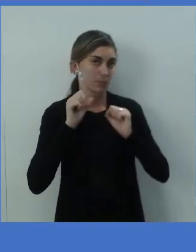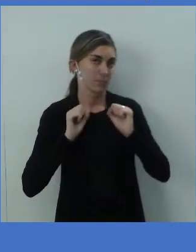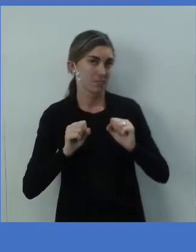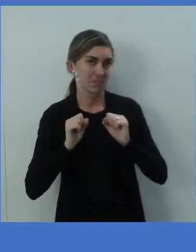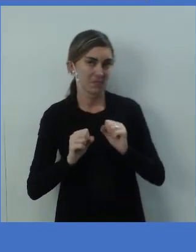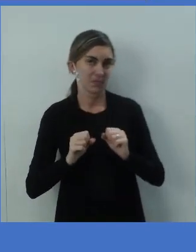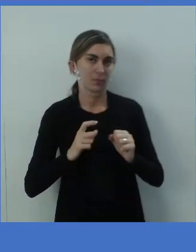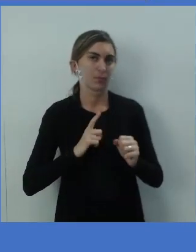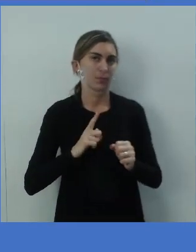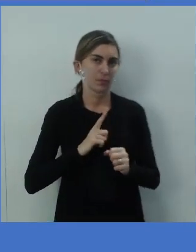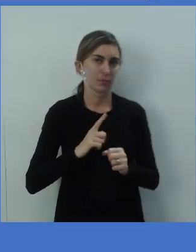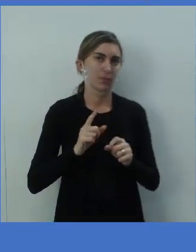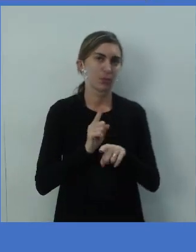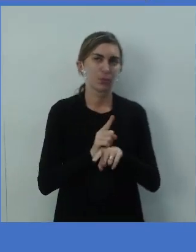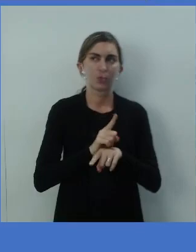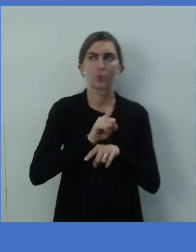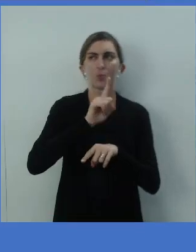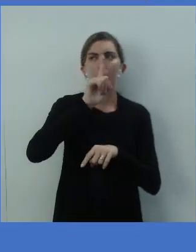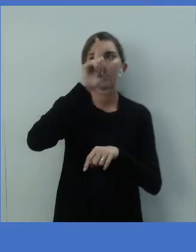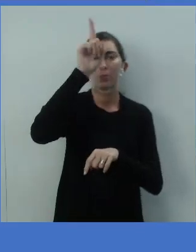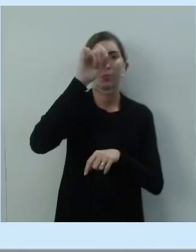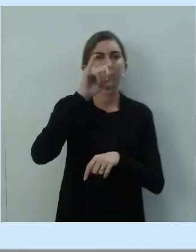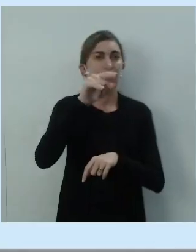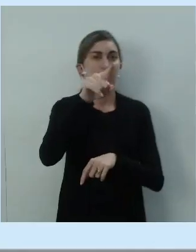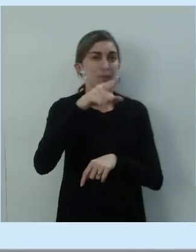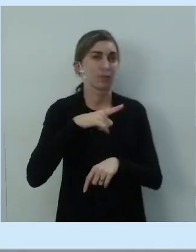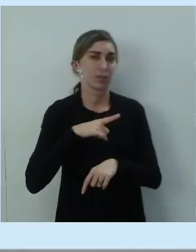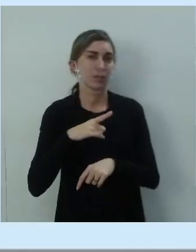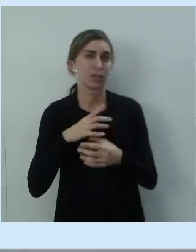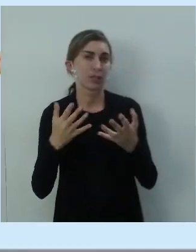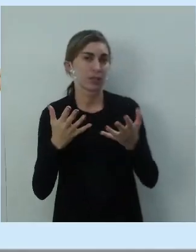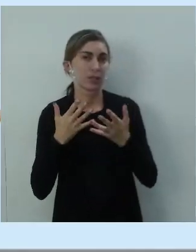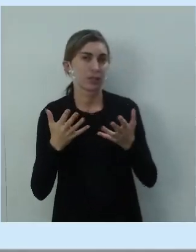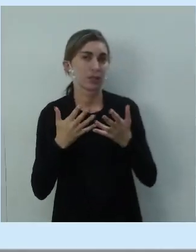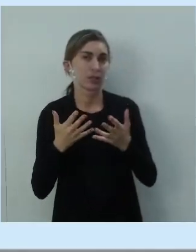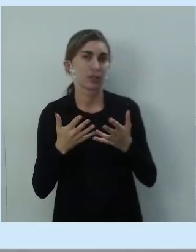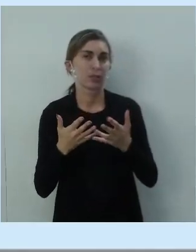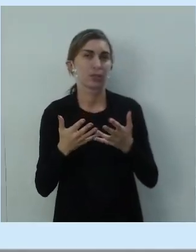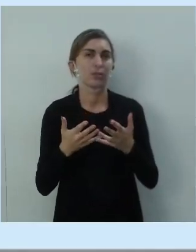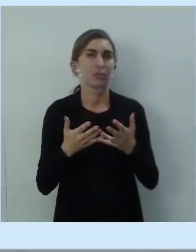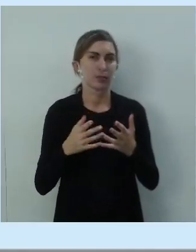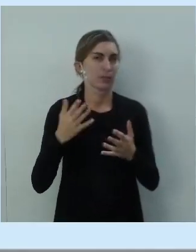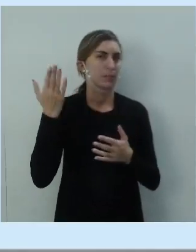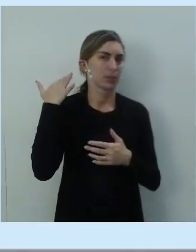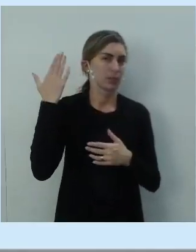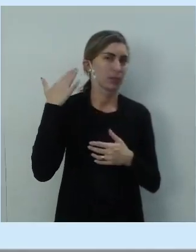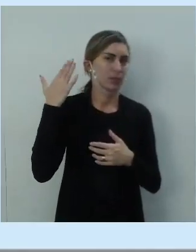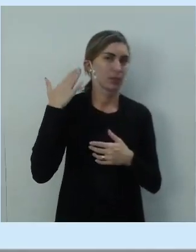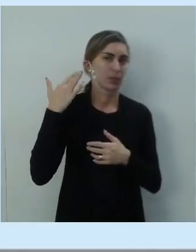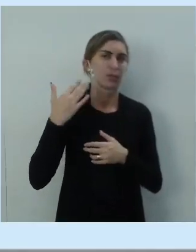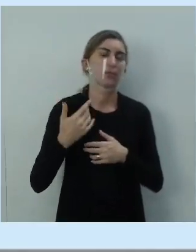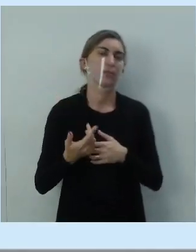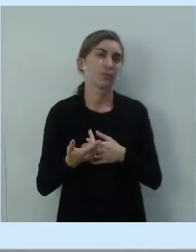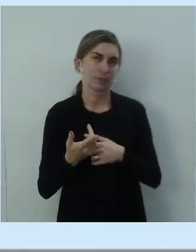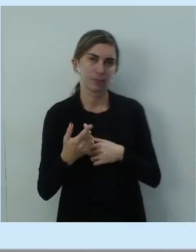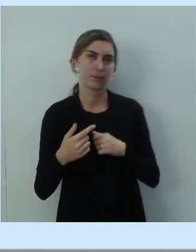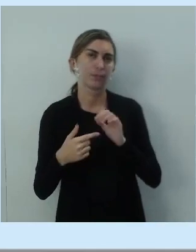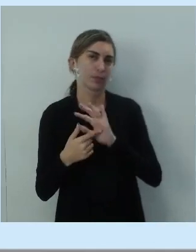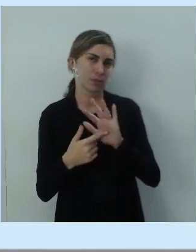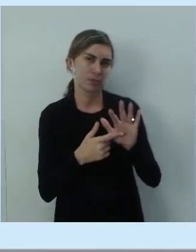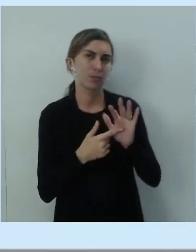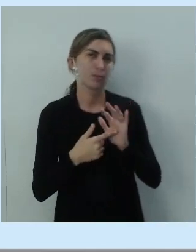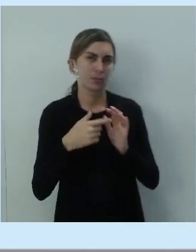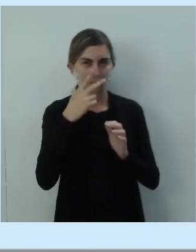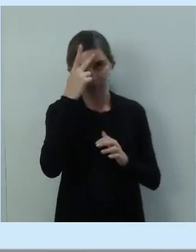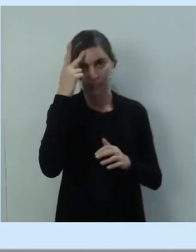sido um astronauta se você quisesse, quisesse lá no passado, né? Indicando que a pessoa